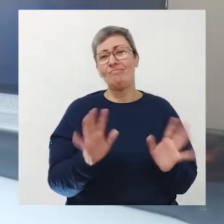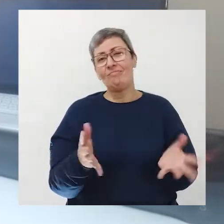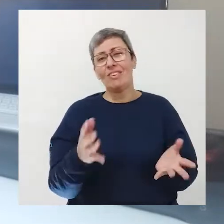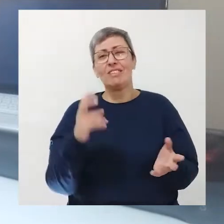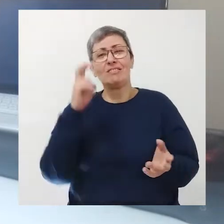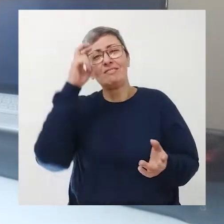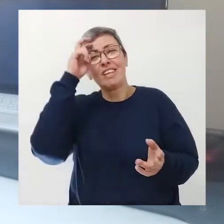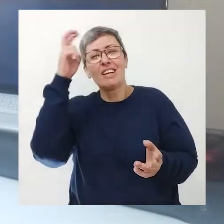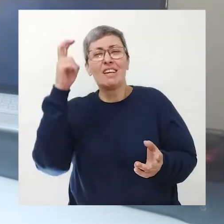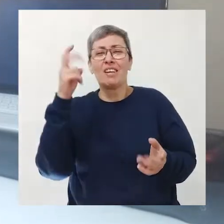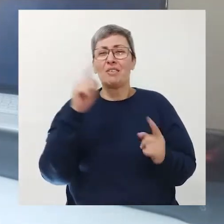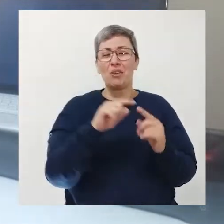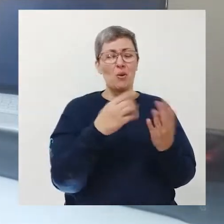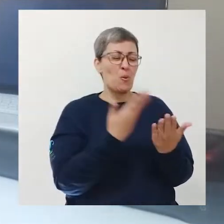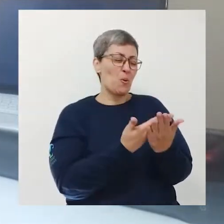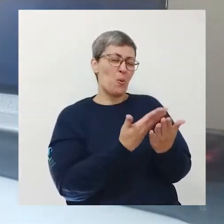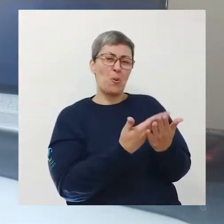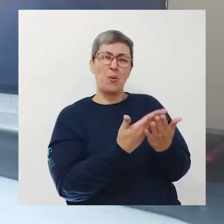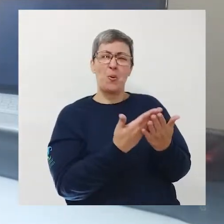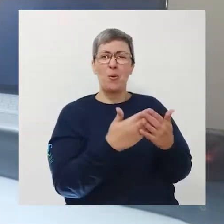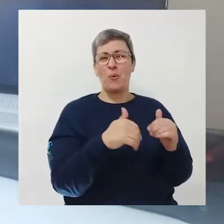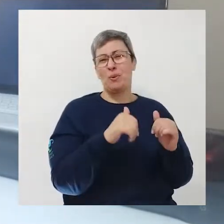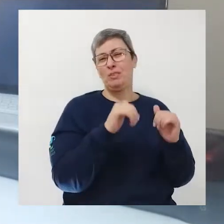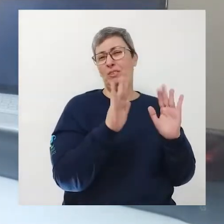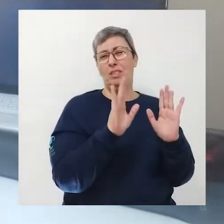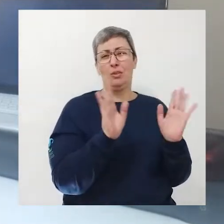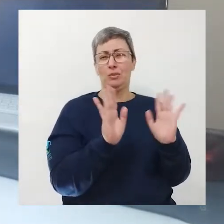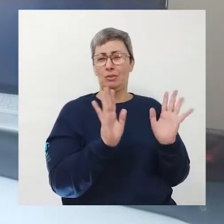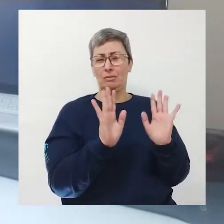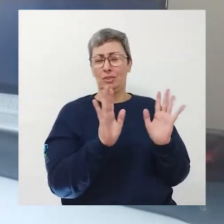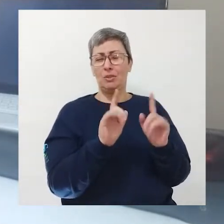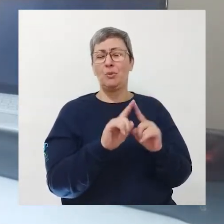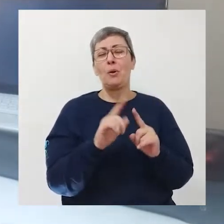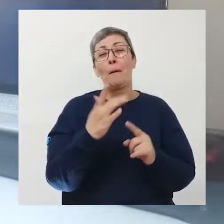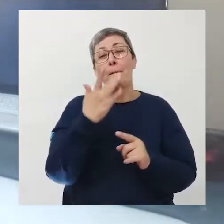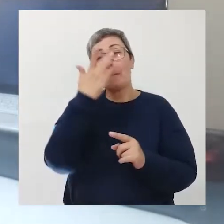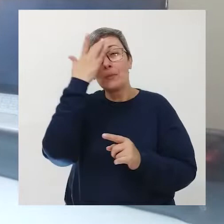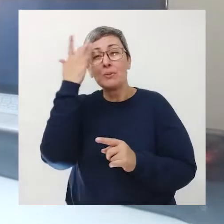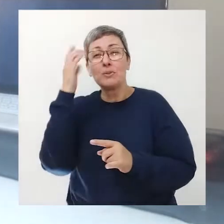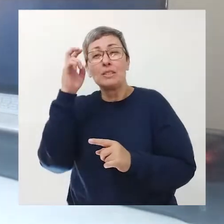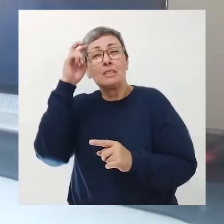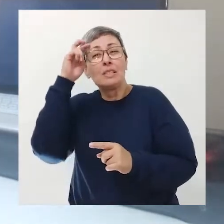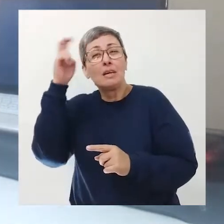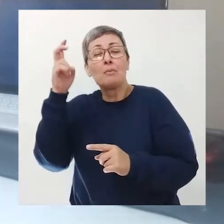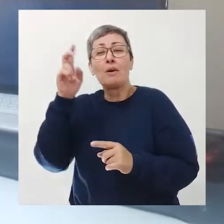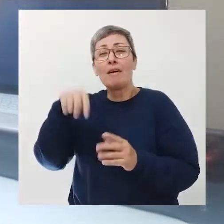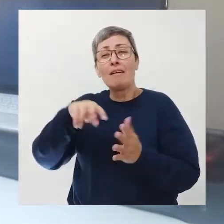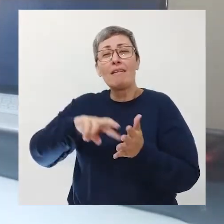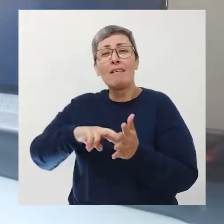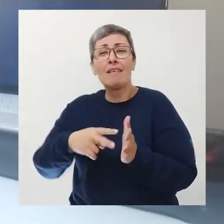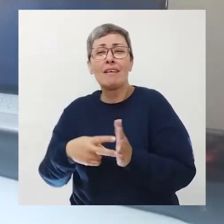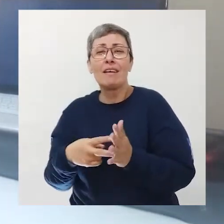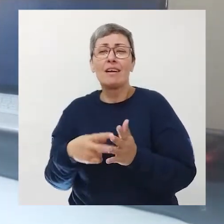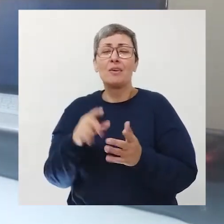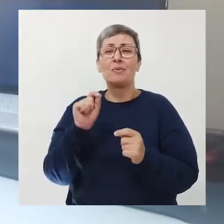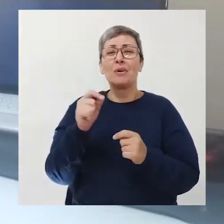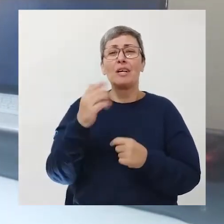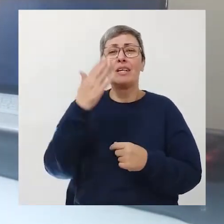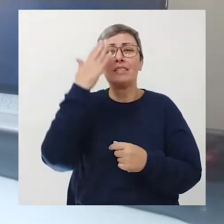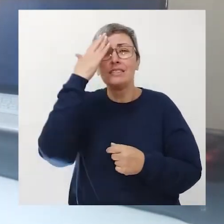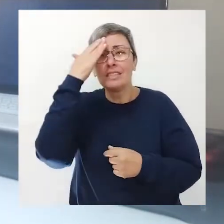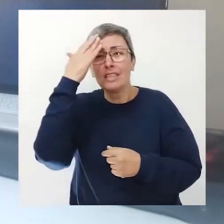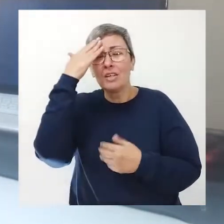Sabedoria é quem é sábio porque aprendeu muita coisa, sabe muita coisa Uma pessoa sábia é aquela que